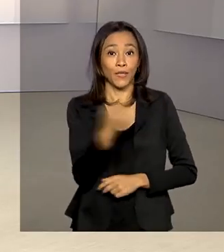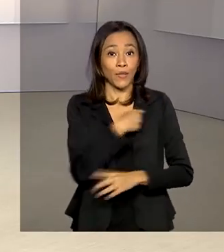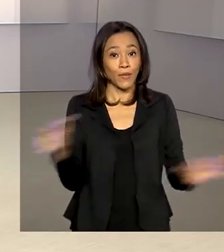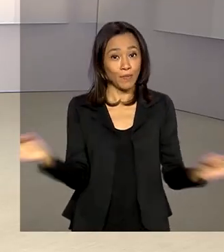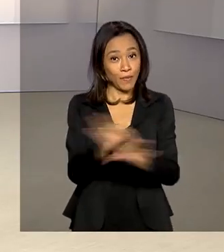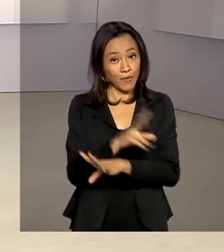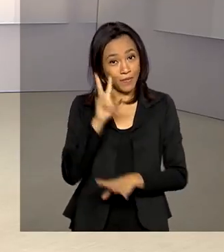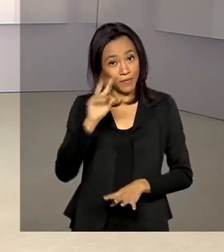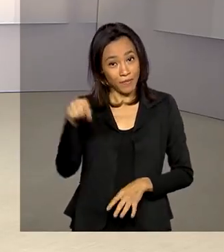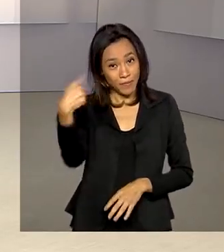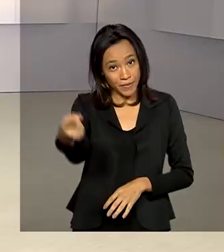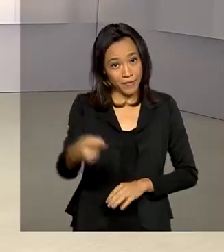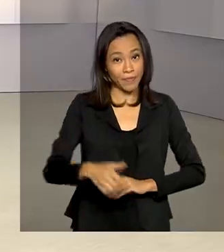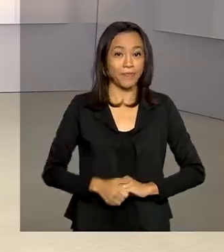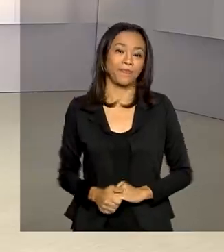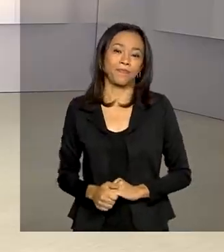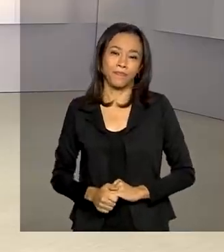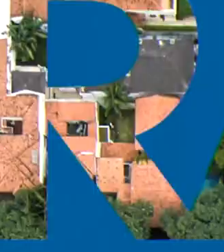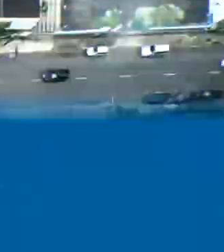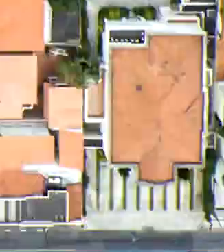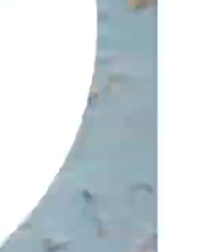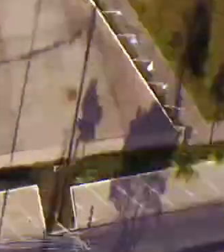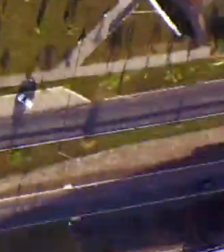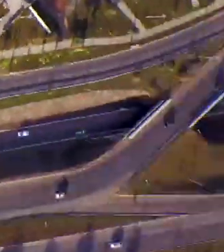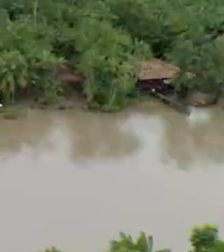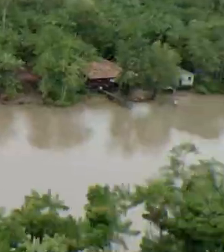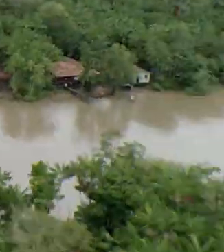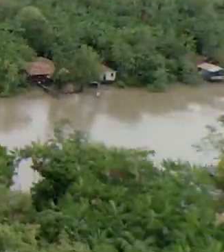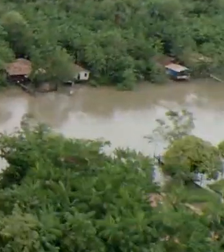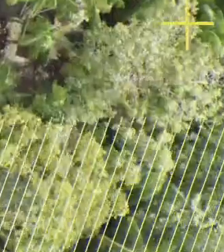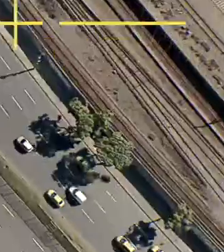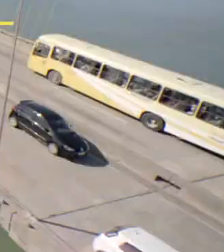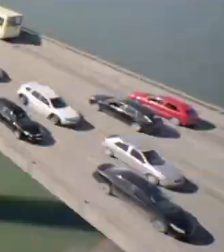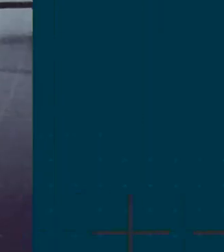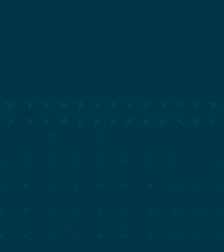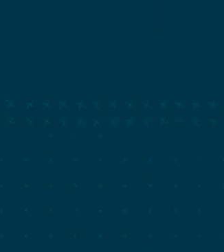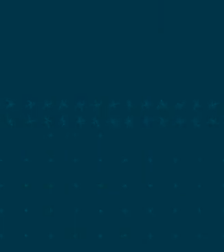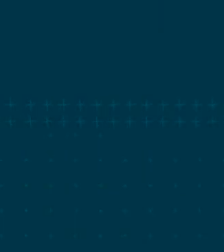fica por aqui. Até a próxima edição. Tchau, tchau.